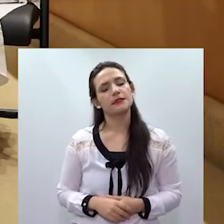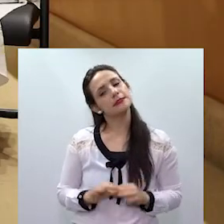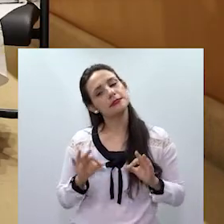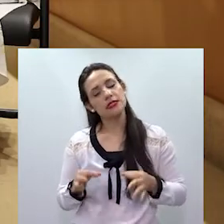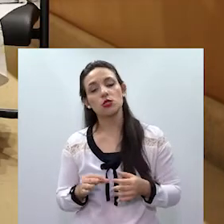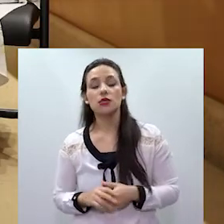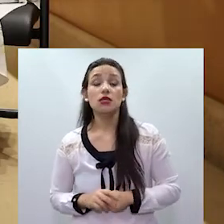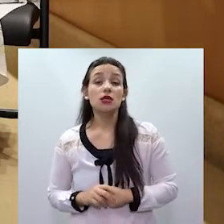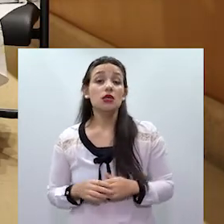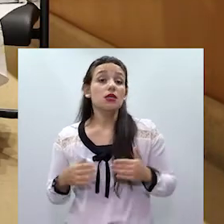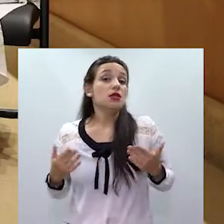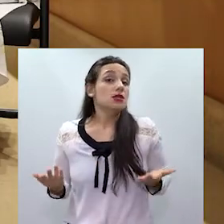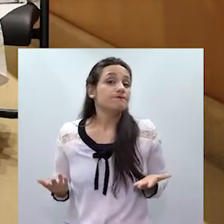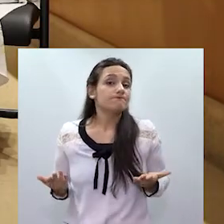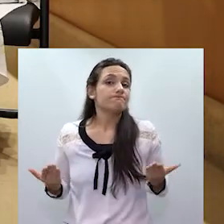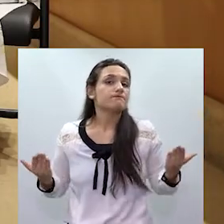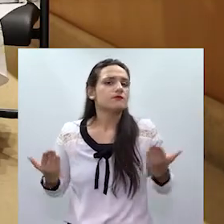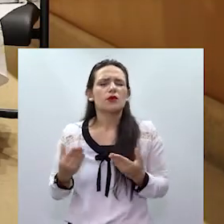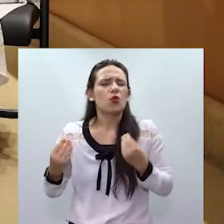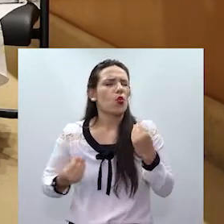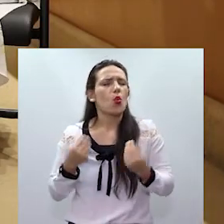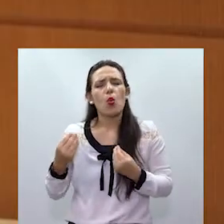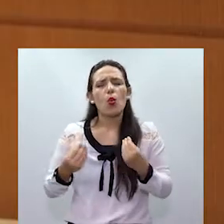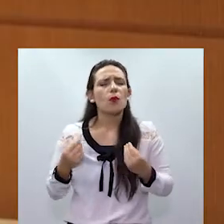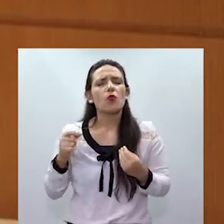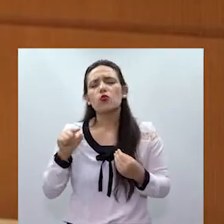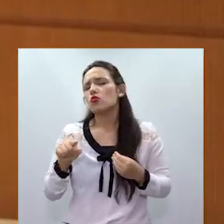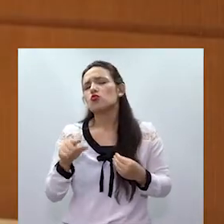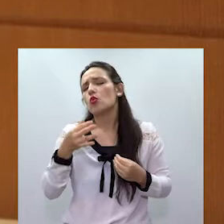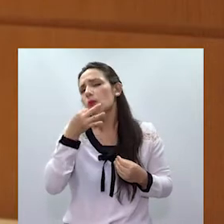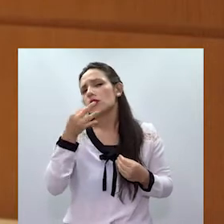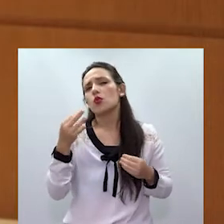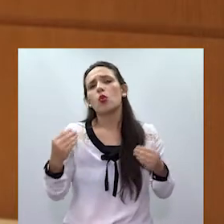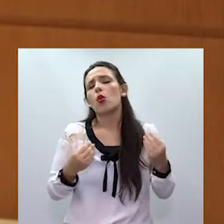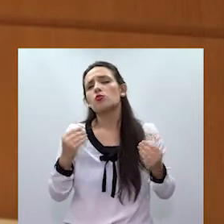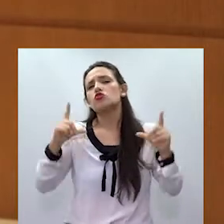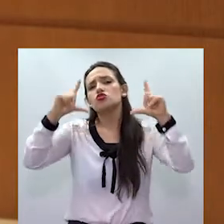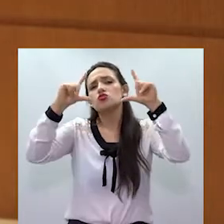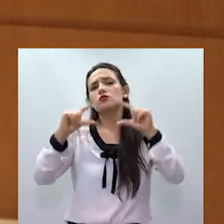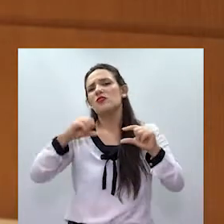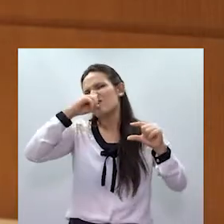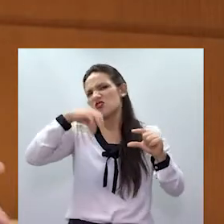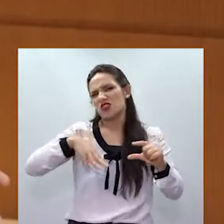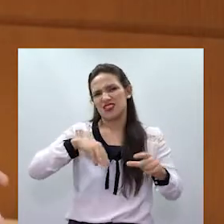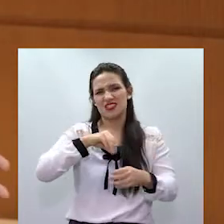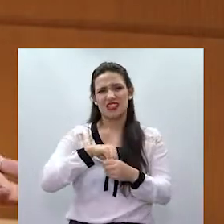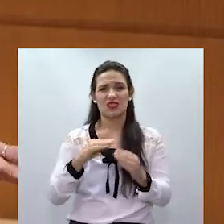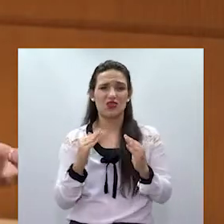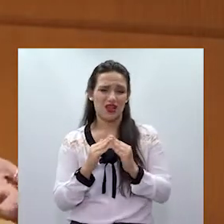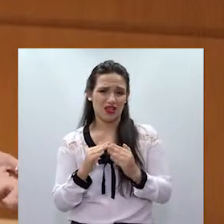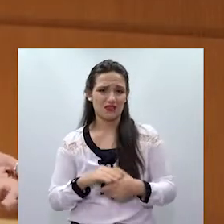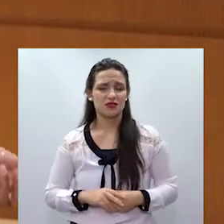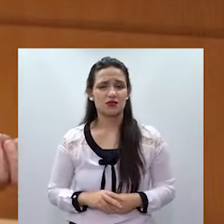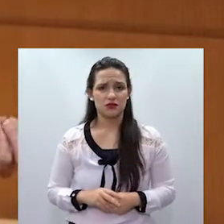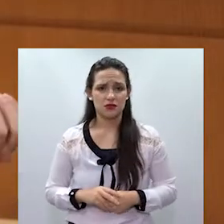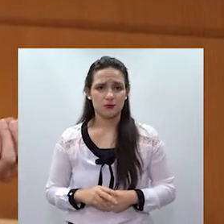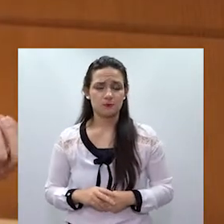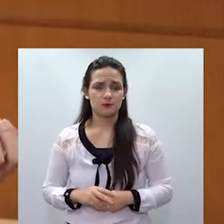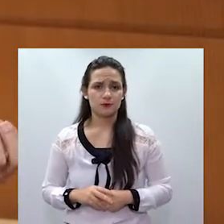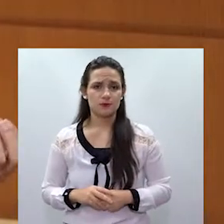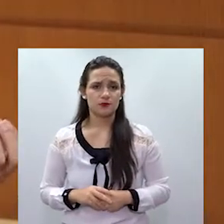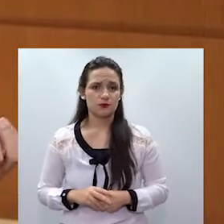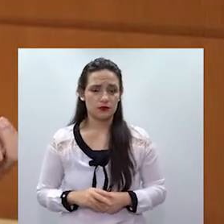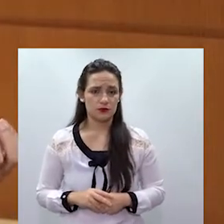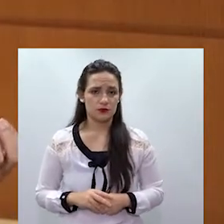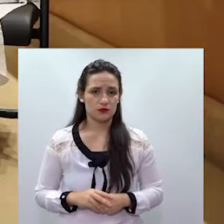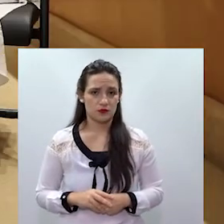Certo. O que fazer para diminuir a violência doméstica? A reabilitação para os agressores tem